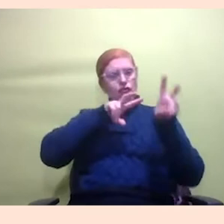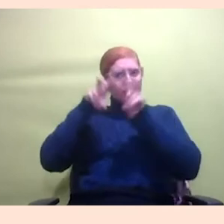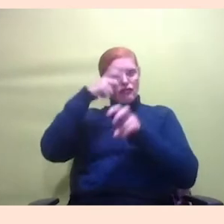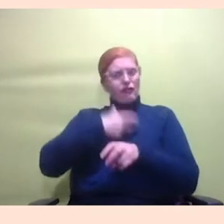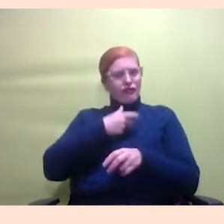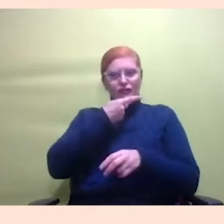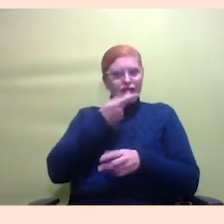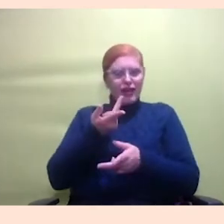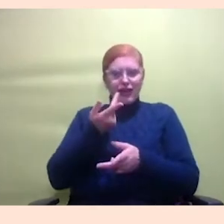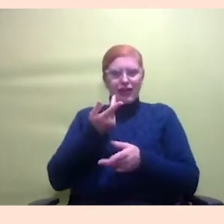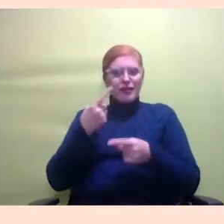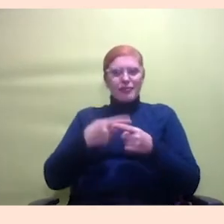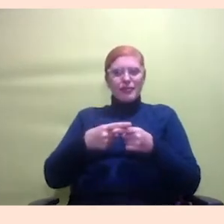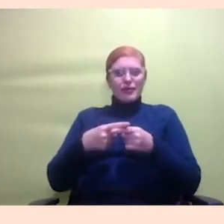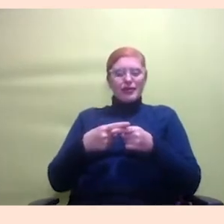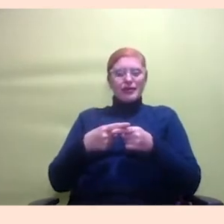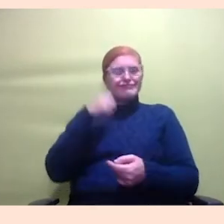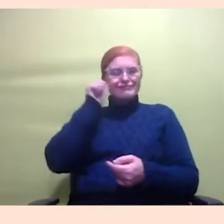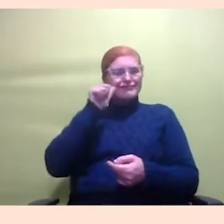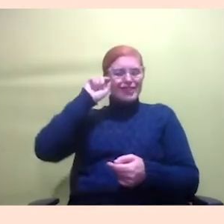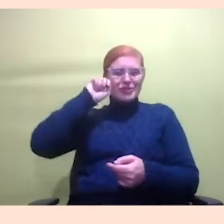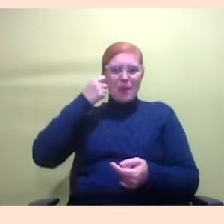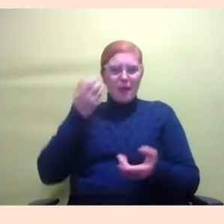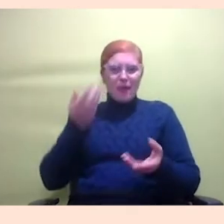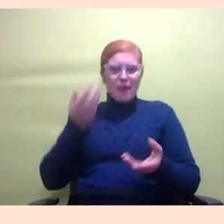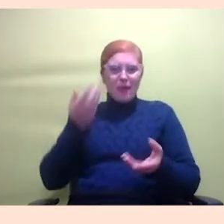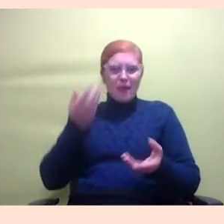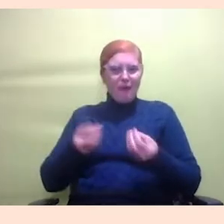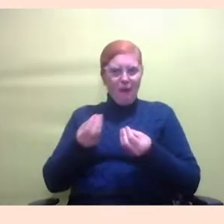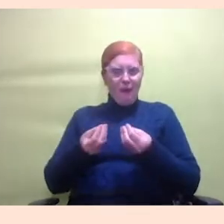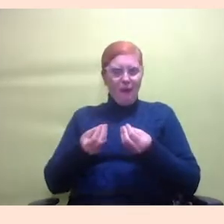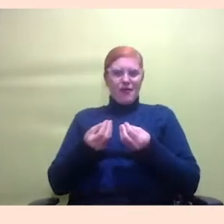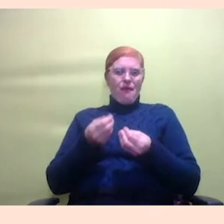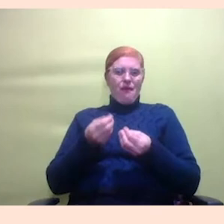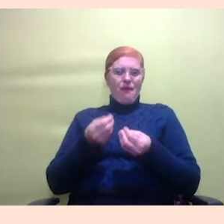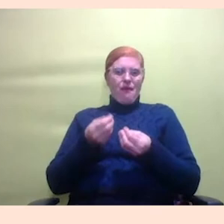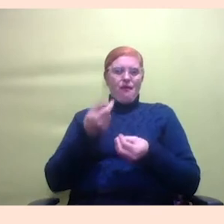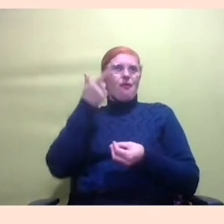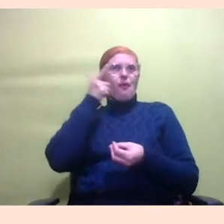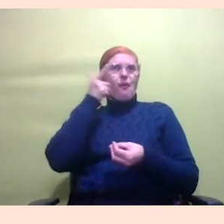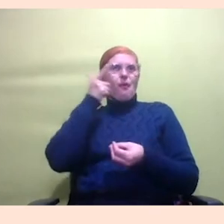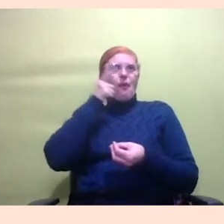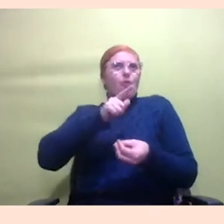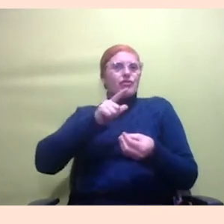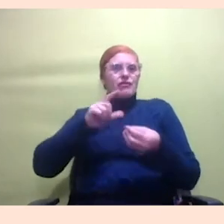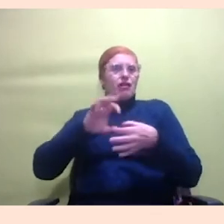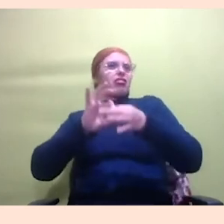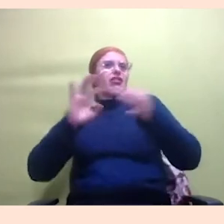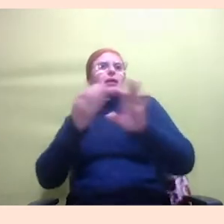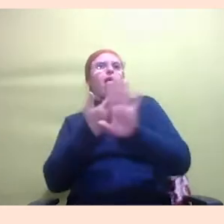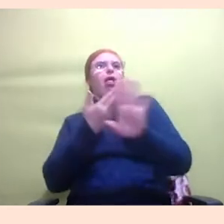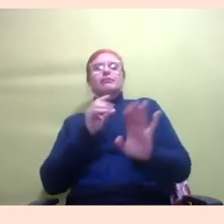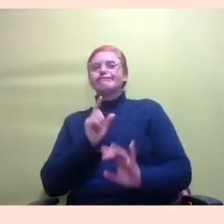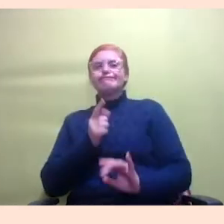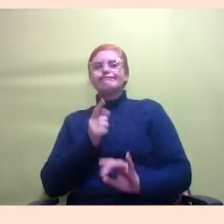então assim como é que eu dissocio isso sabe? não dá para dissociar isso e aí a ideia é escrever tem relatos de experiência tem